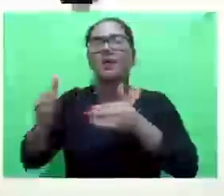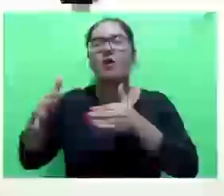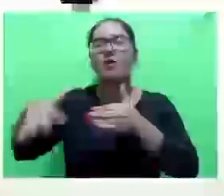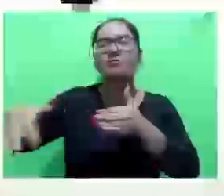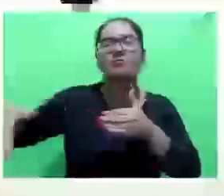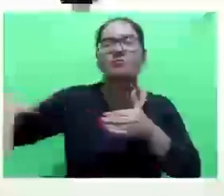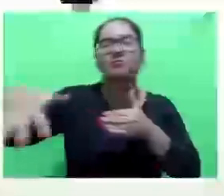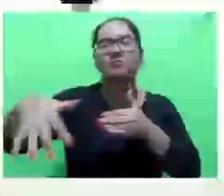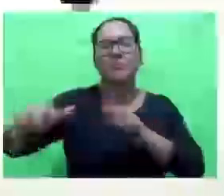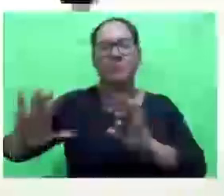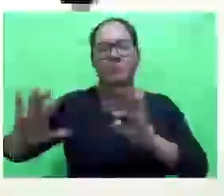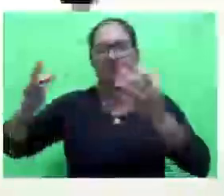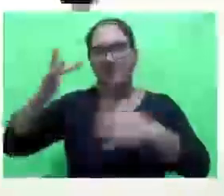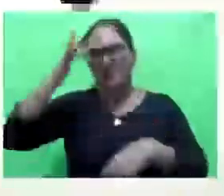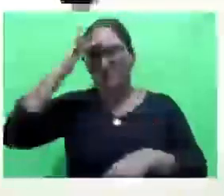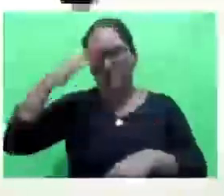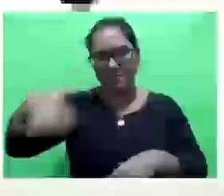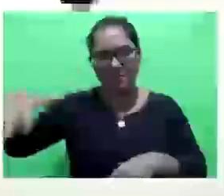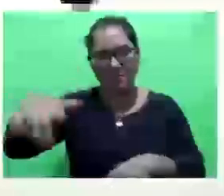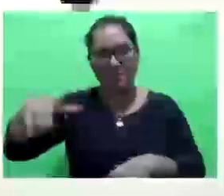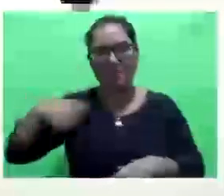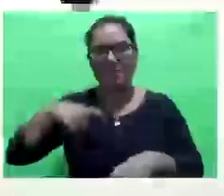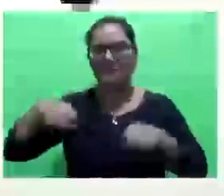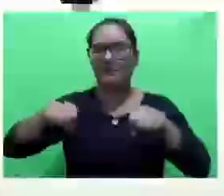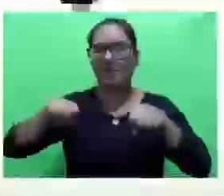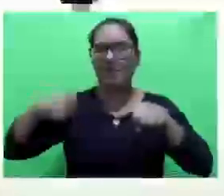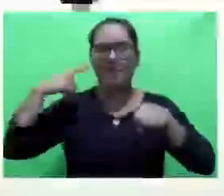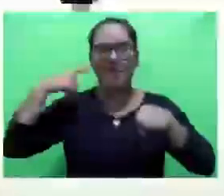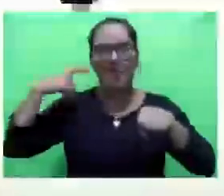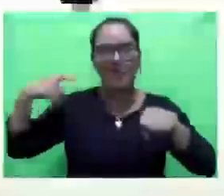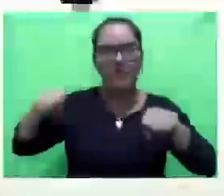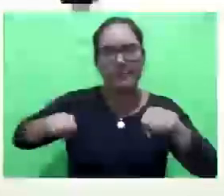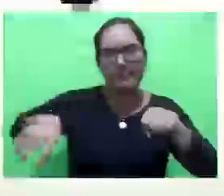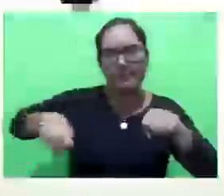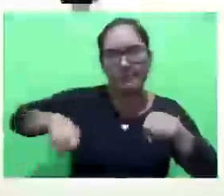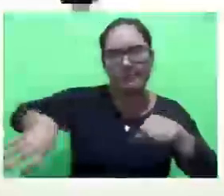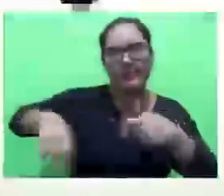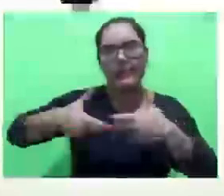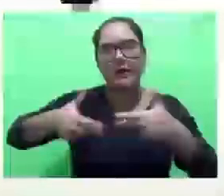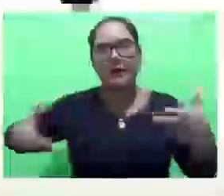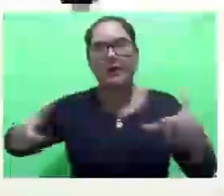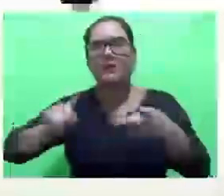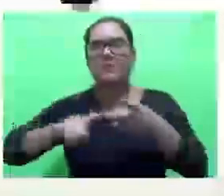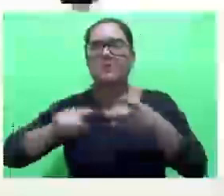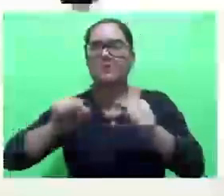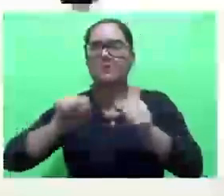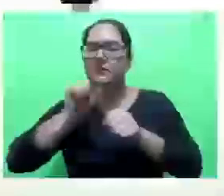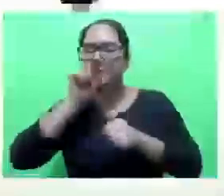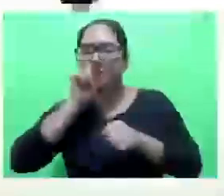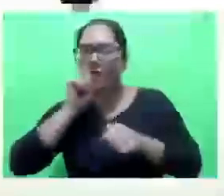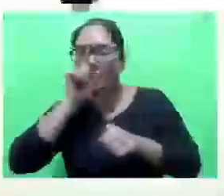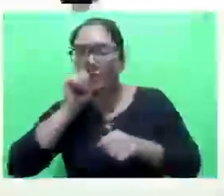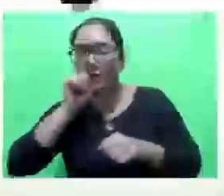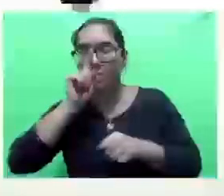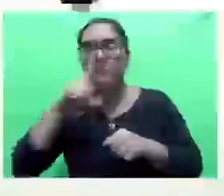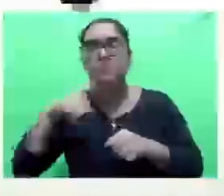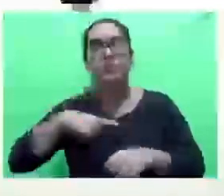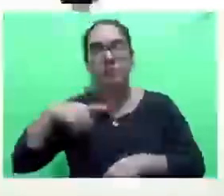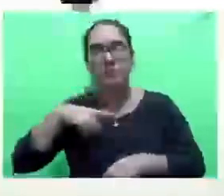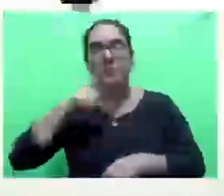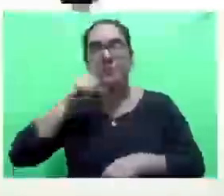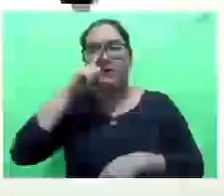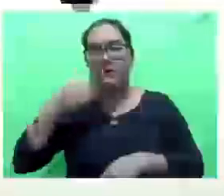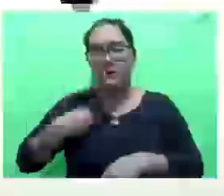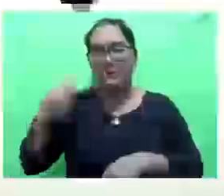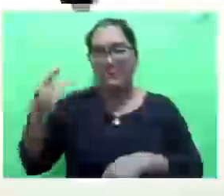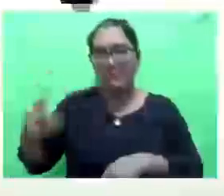o pessoal com moto sem descarga, fazendo várias manobras arriscadas e botando em risco não só a vida deles,